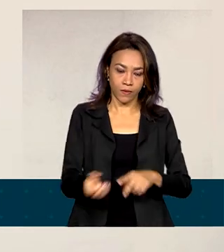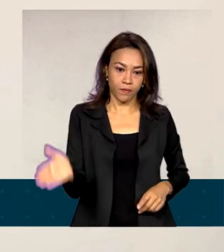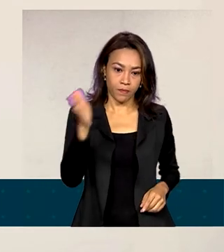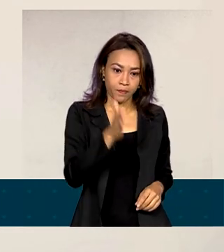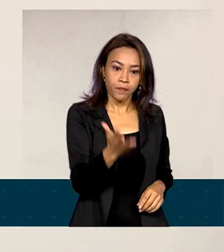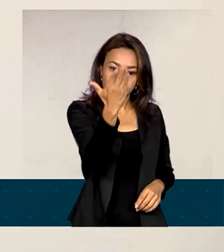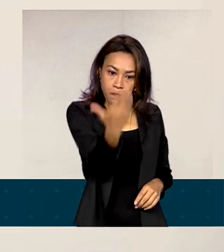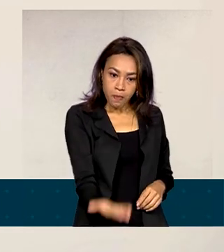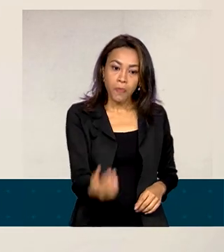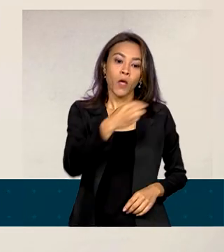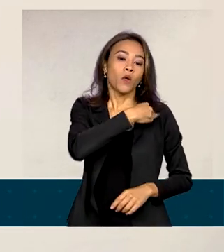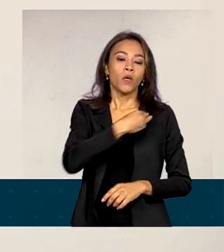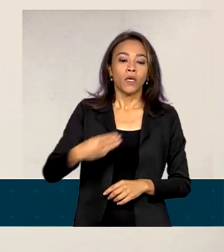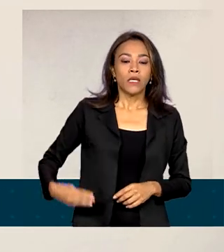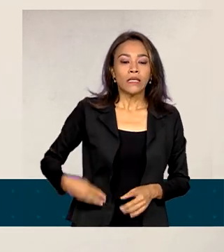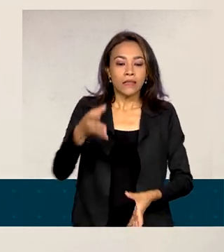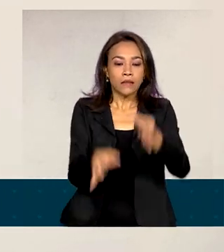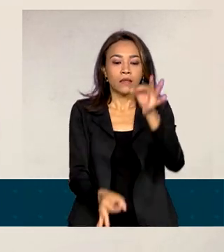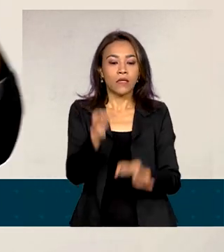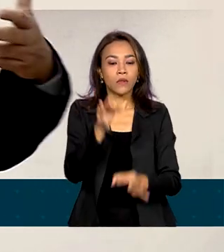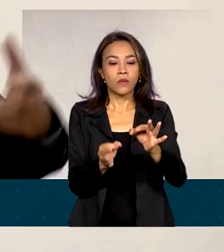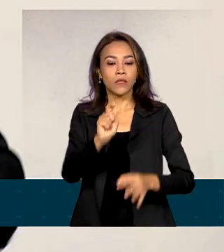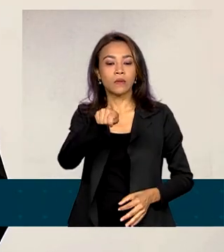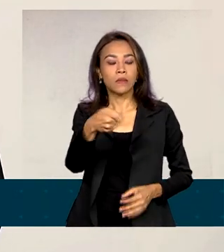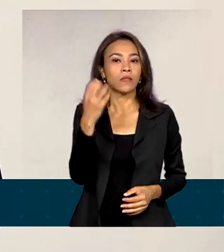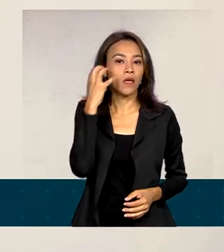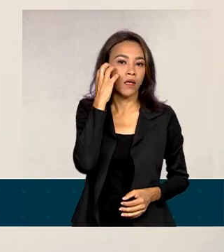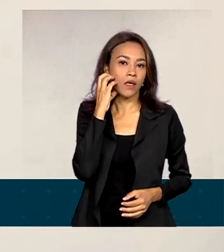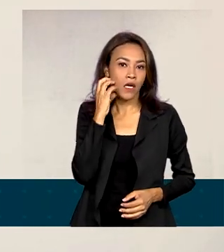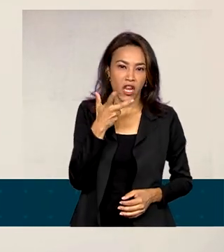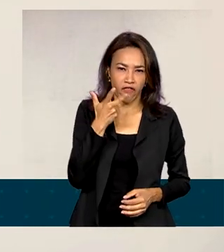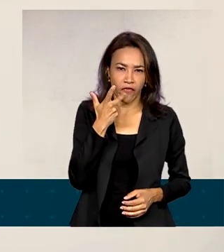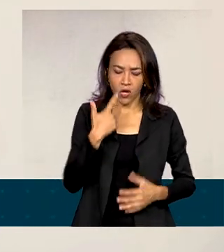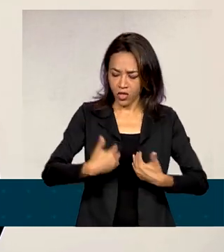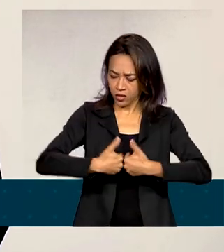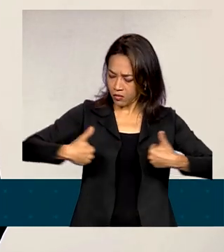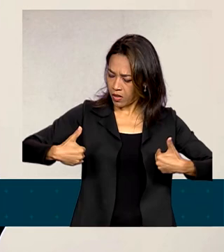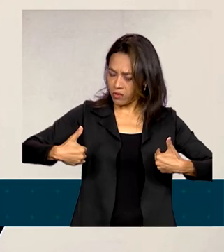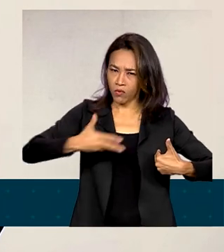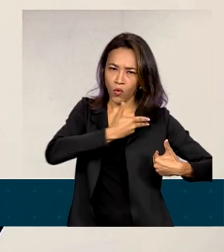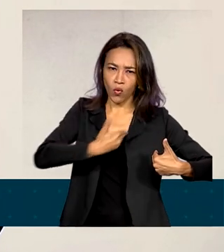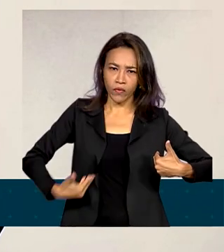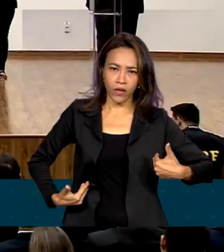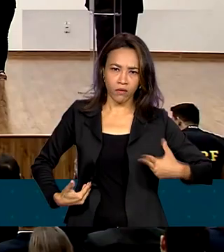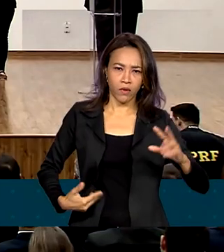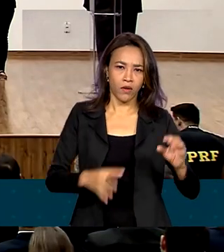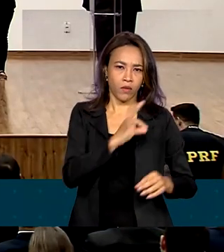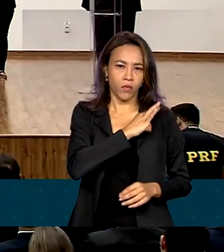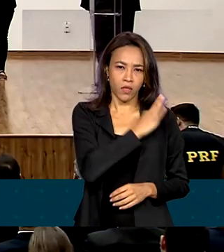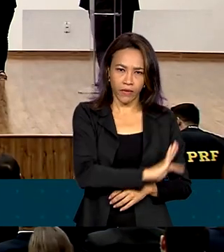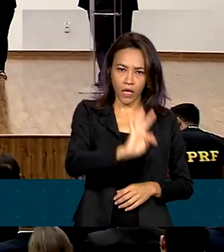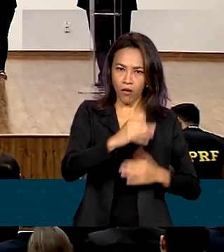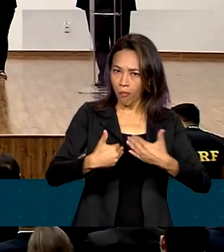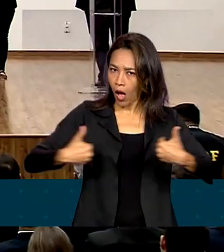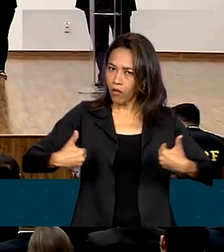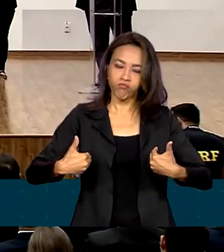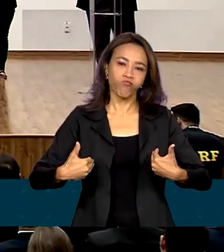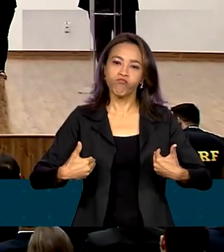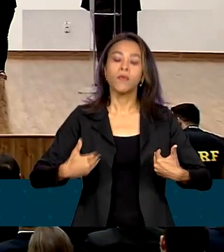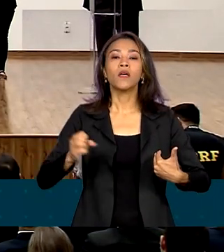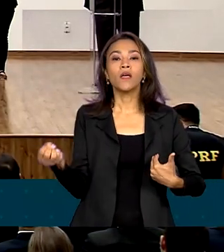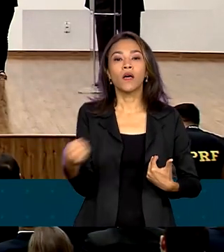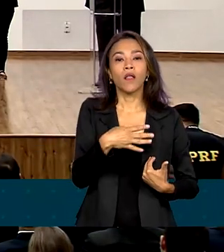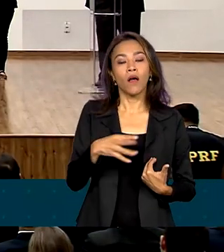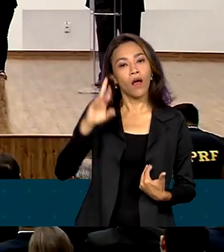da Justiça e Segurança Pública defendeu que não há nenhuma divisão entre o governo e a Polícia Rodoviária Federal e que a nova